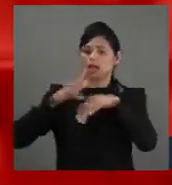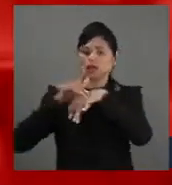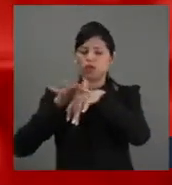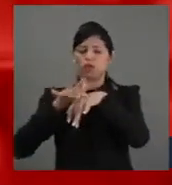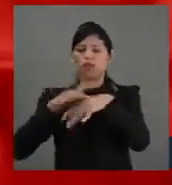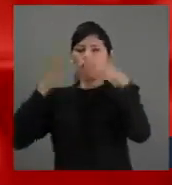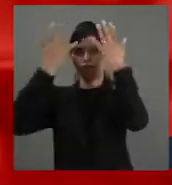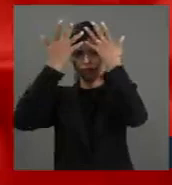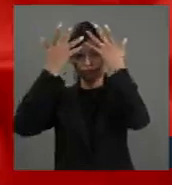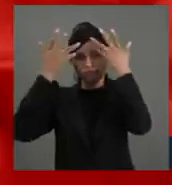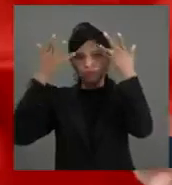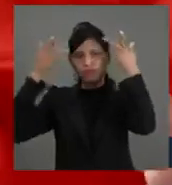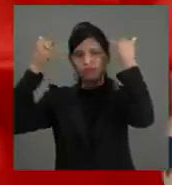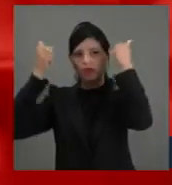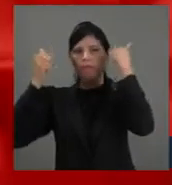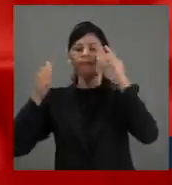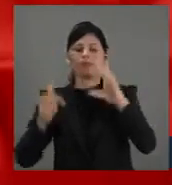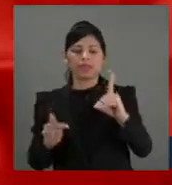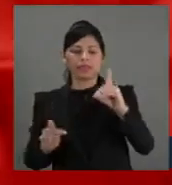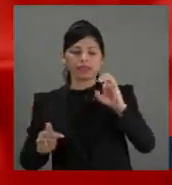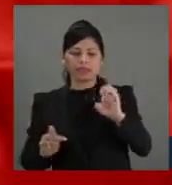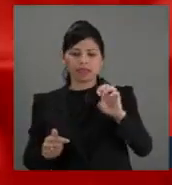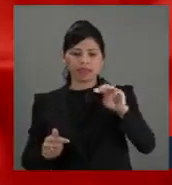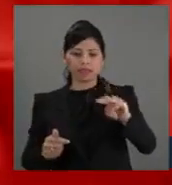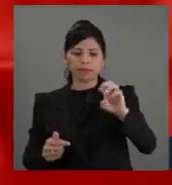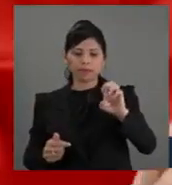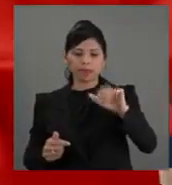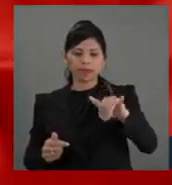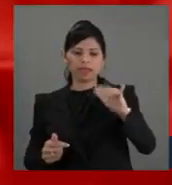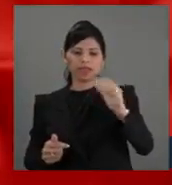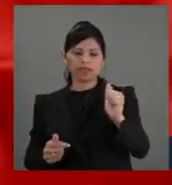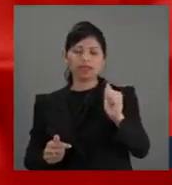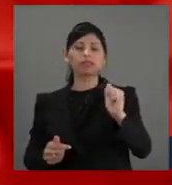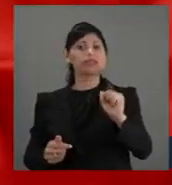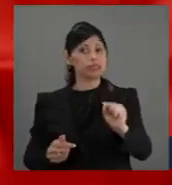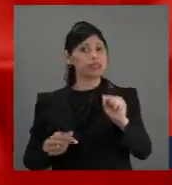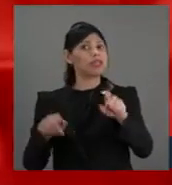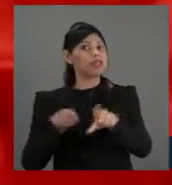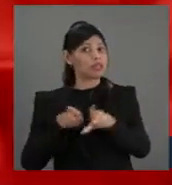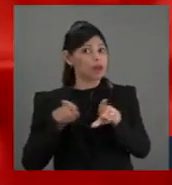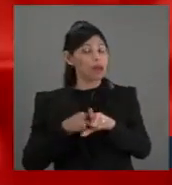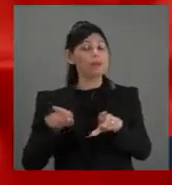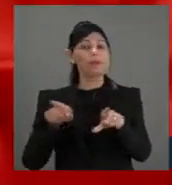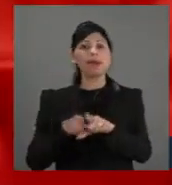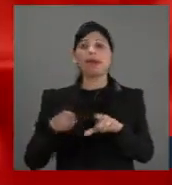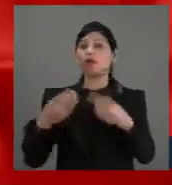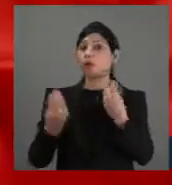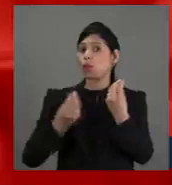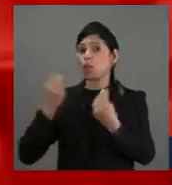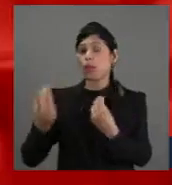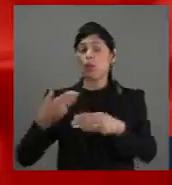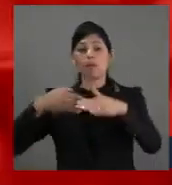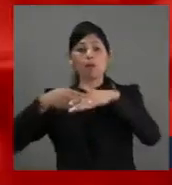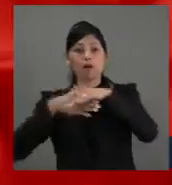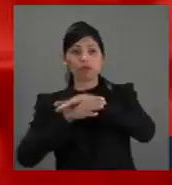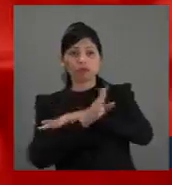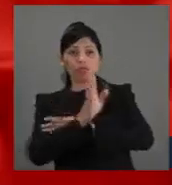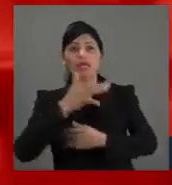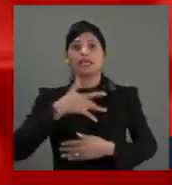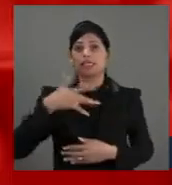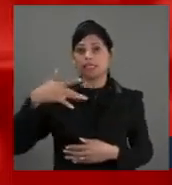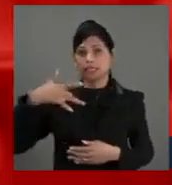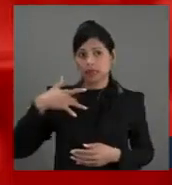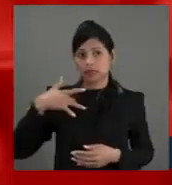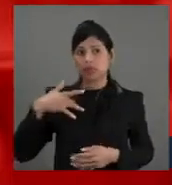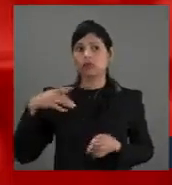é importante promover hábitos de vidas saudáveis e a prevenção de comorbidades.